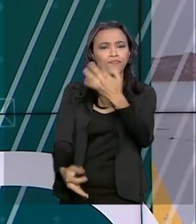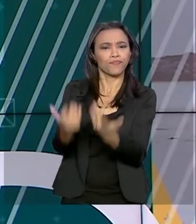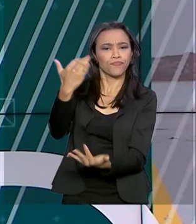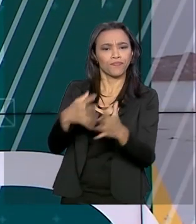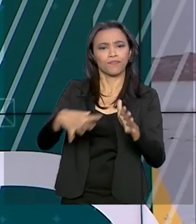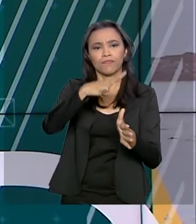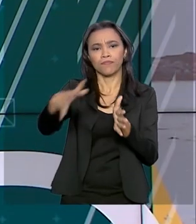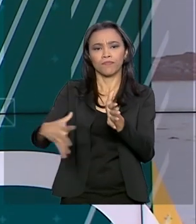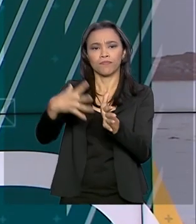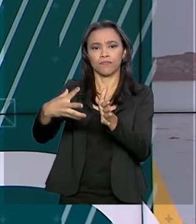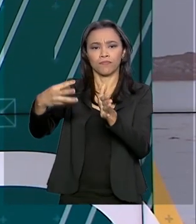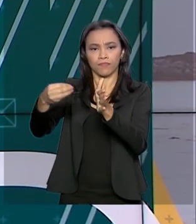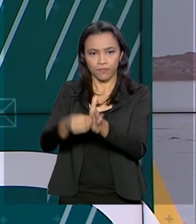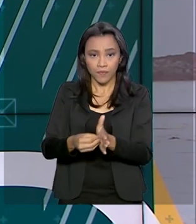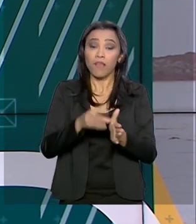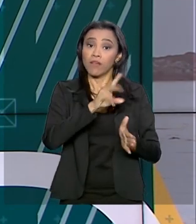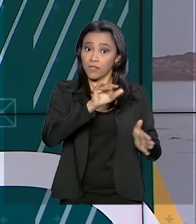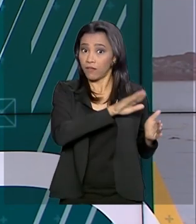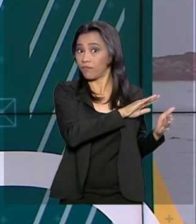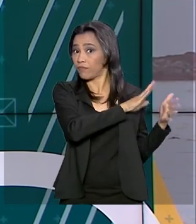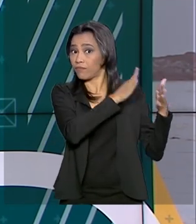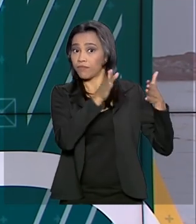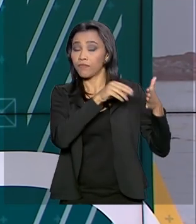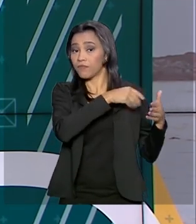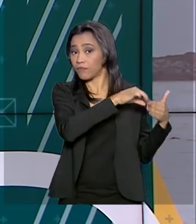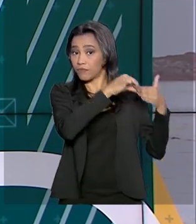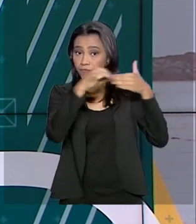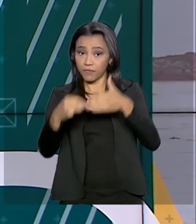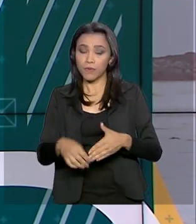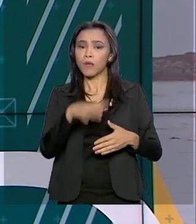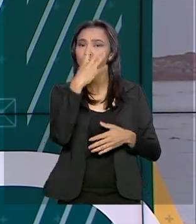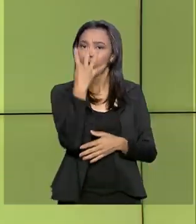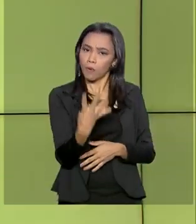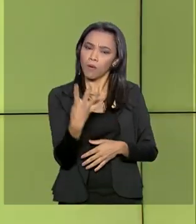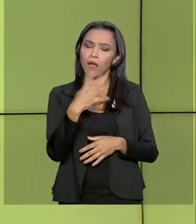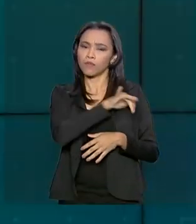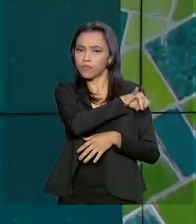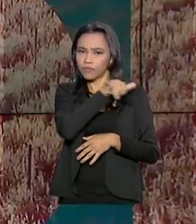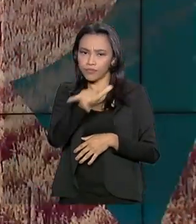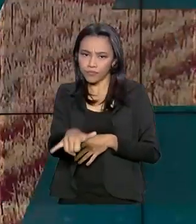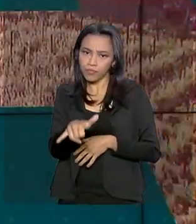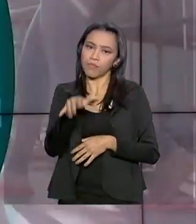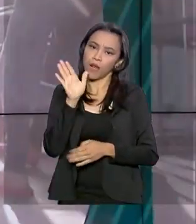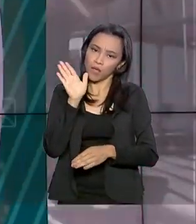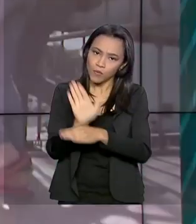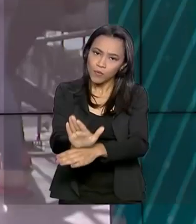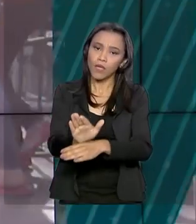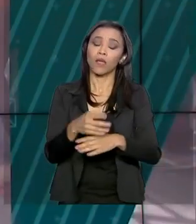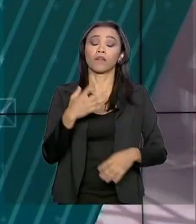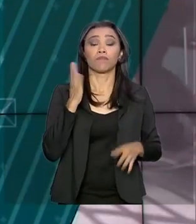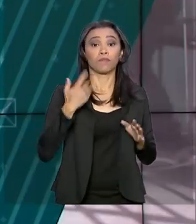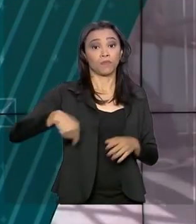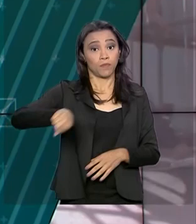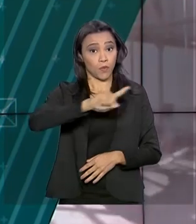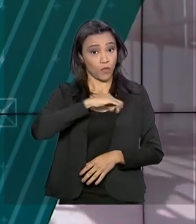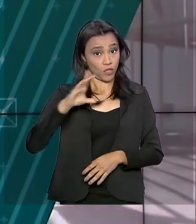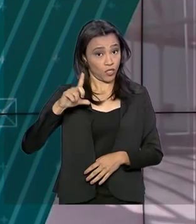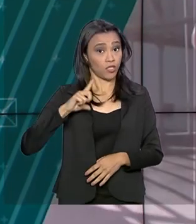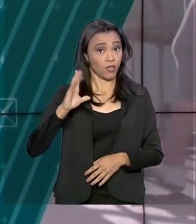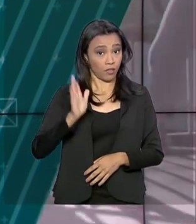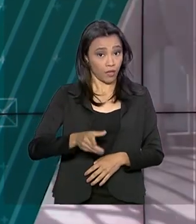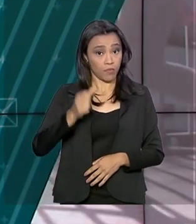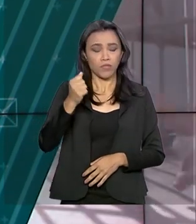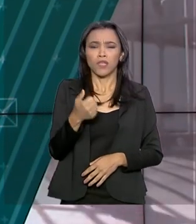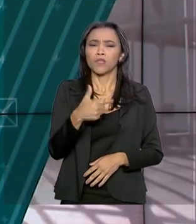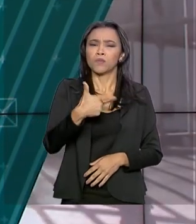Serão enviadas quatro aeronaves chilenas para conter os incêndios na região. E veja também, já somos mais de 210 milhões